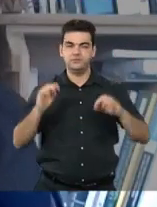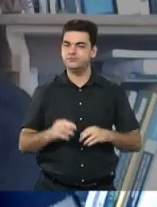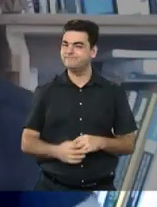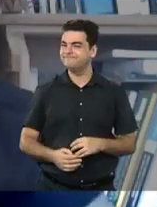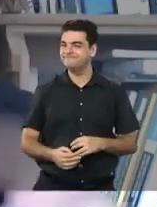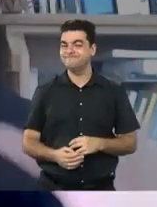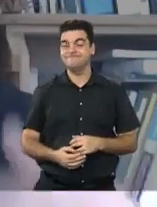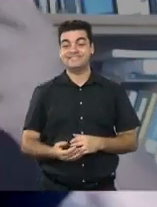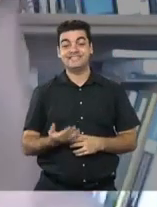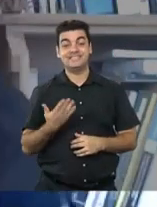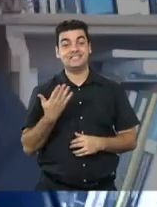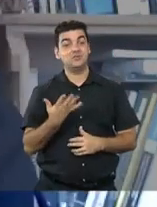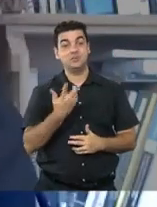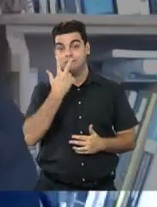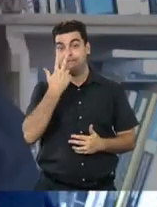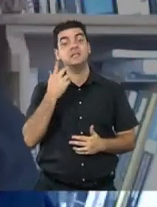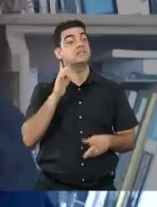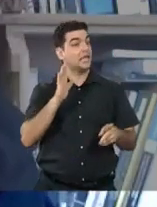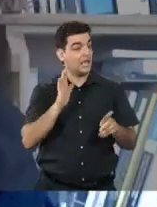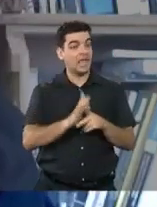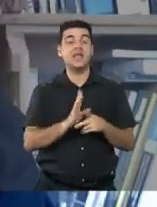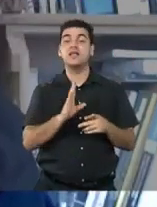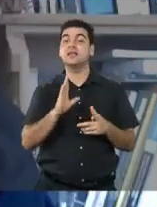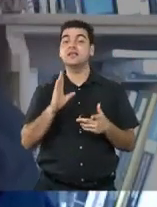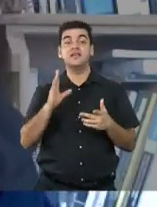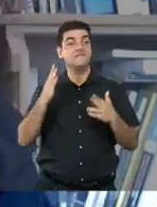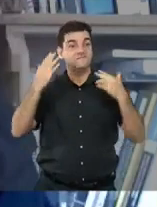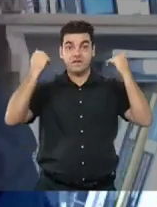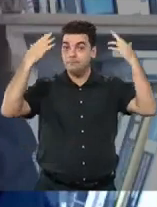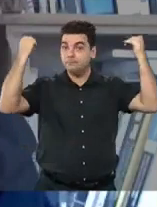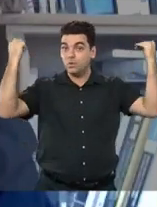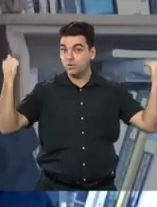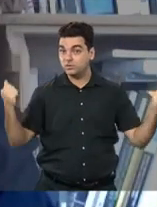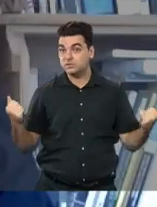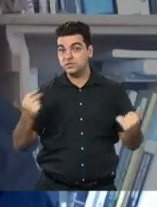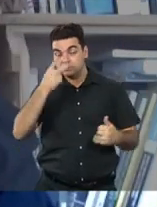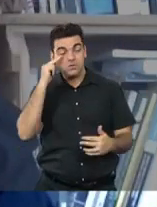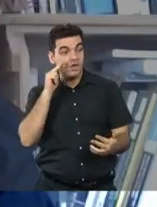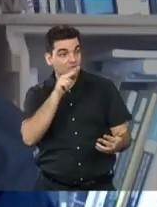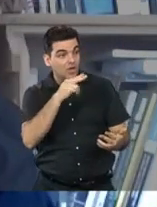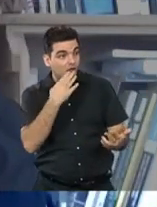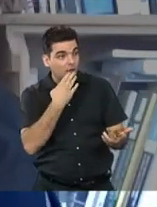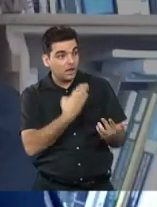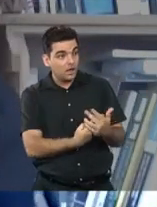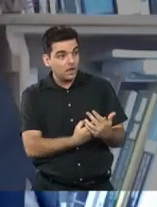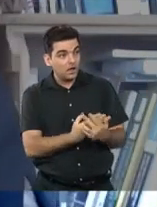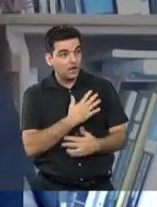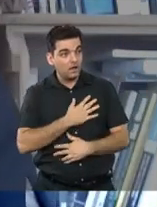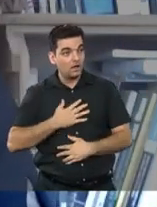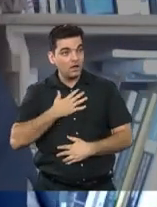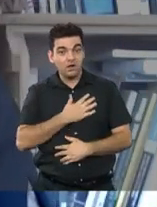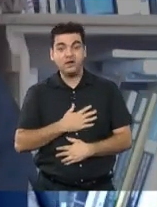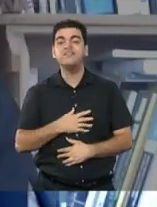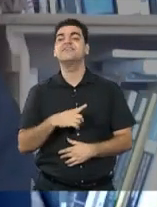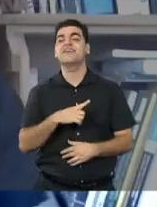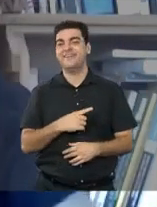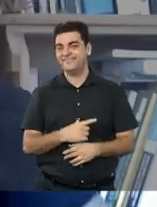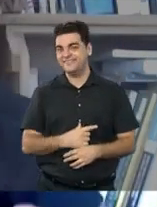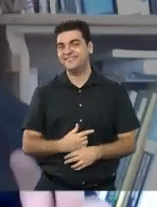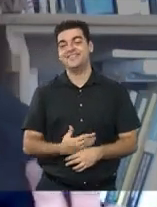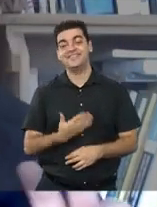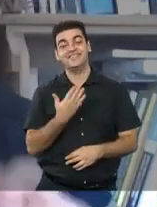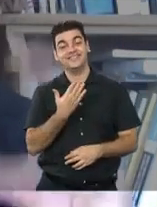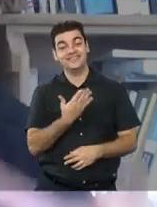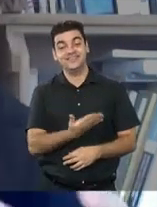ficou para a história e motiva muita gente. E eu fico honrado também de saber que